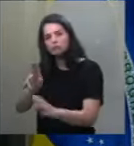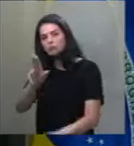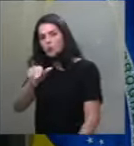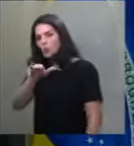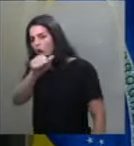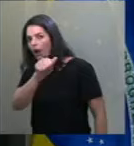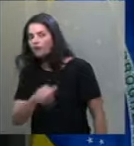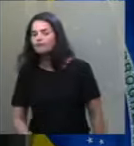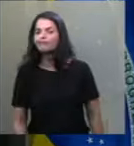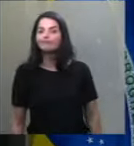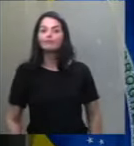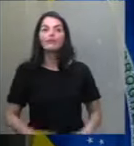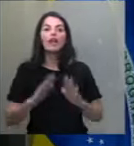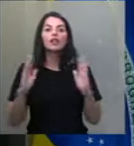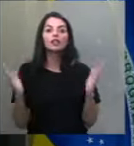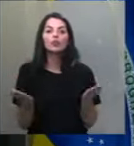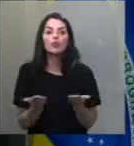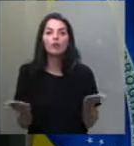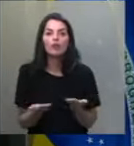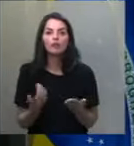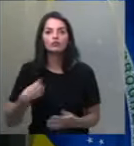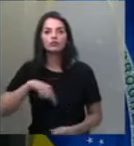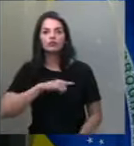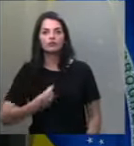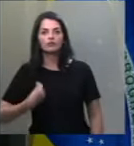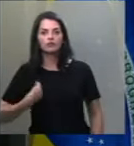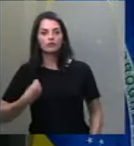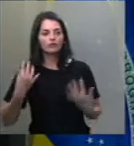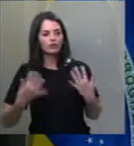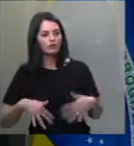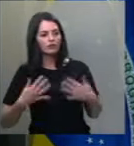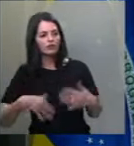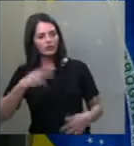Atualmente, que a gente está vivendo no Brasil,